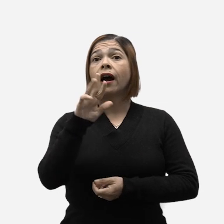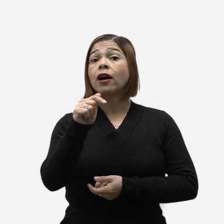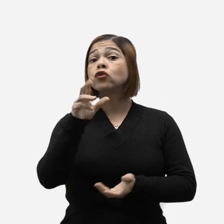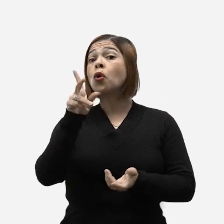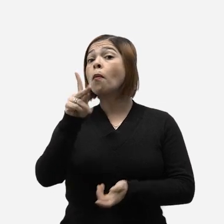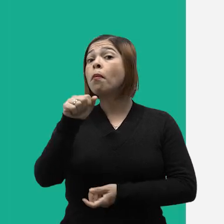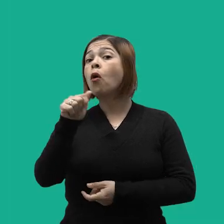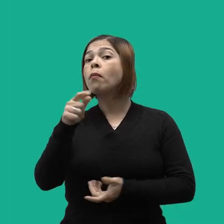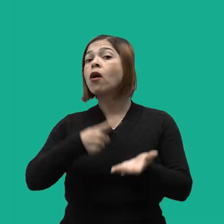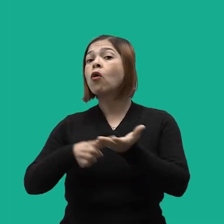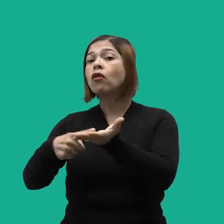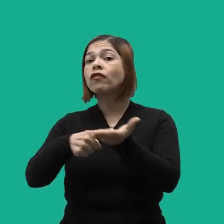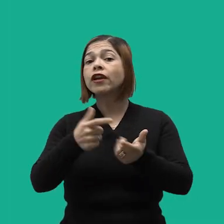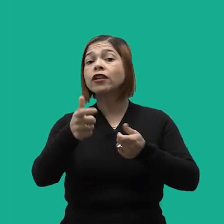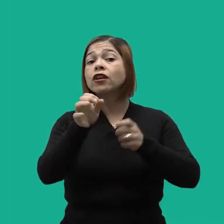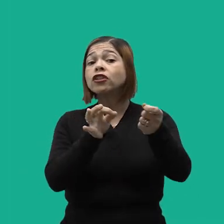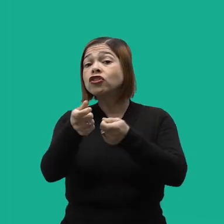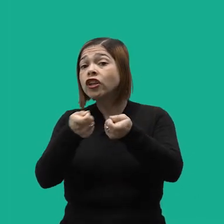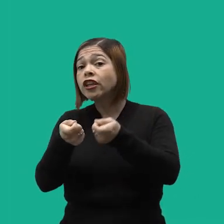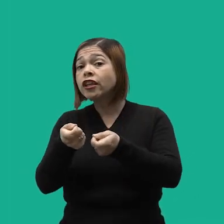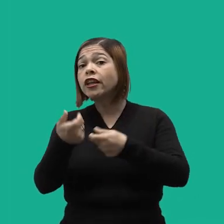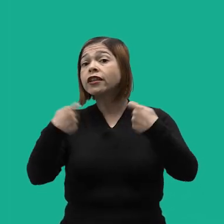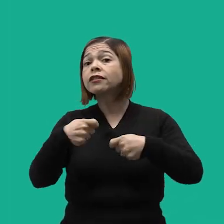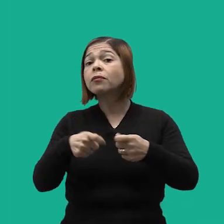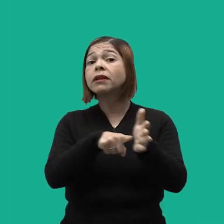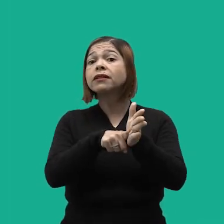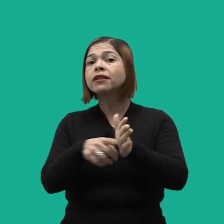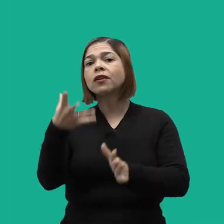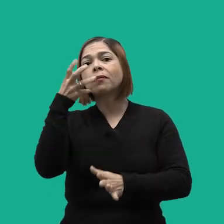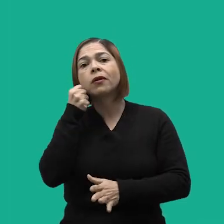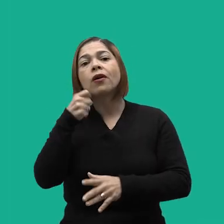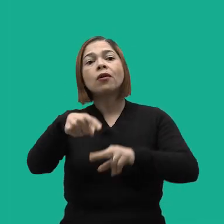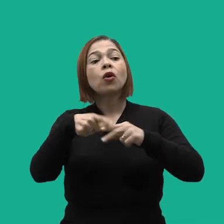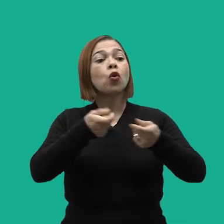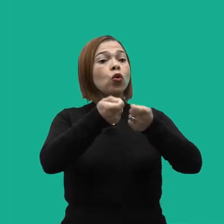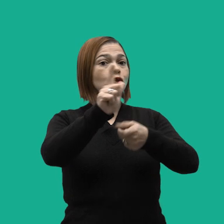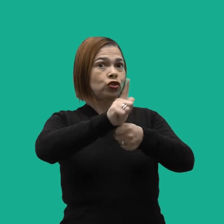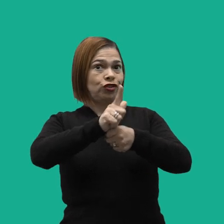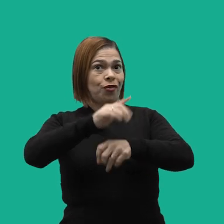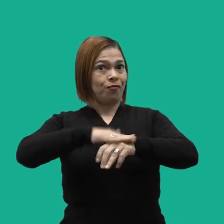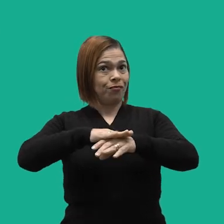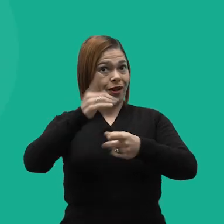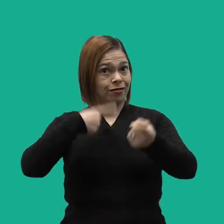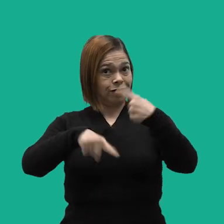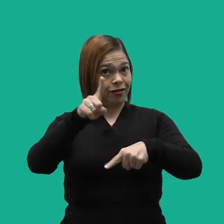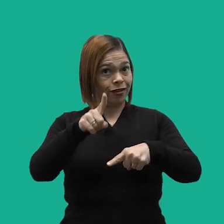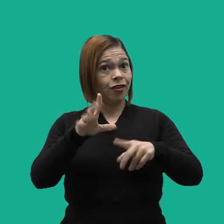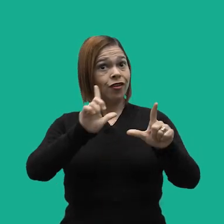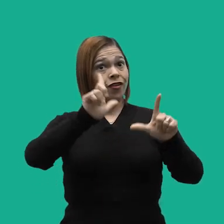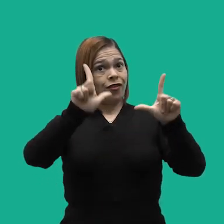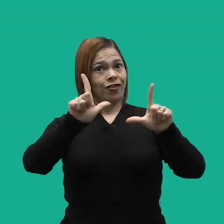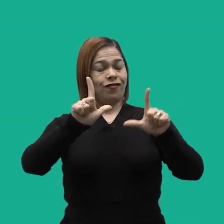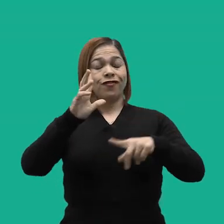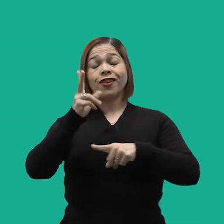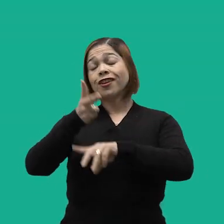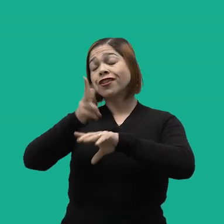Com Argus Poupa Convênios, você consegue gerir as demandas de pesquisas patrimoniais por meio de controle e gestão mais efetivos. Neste